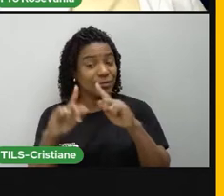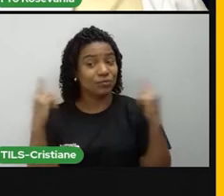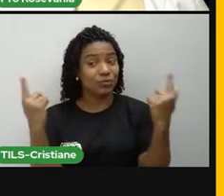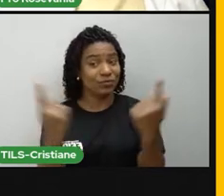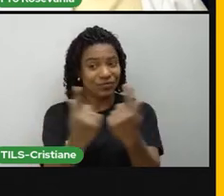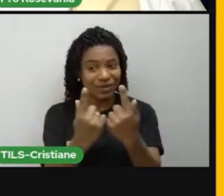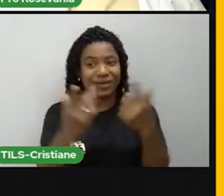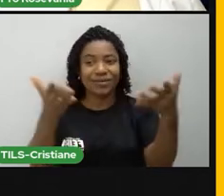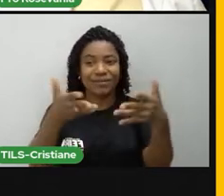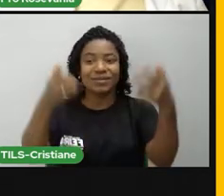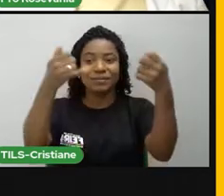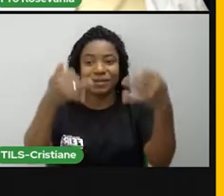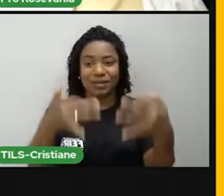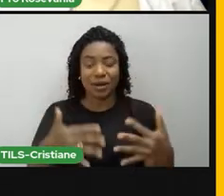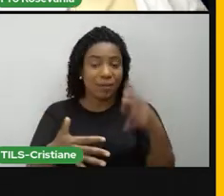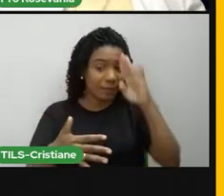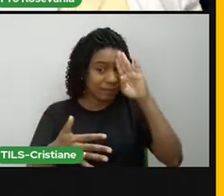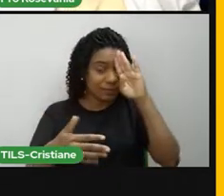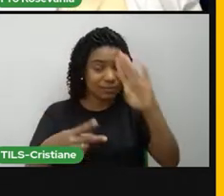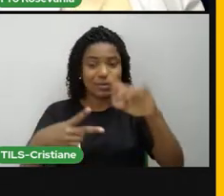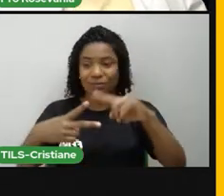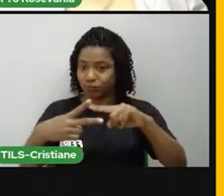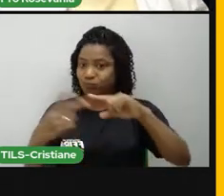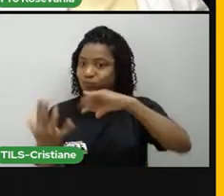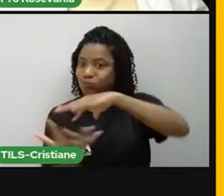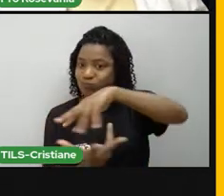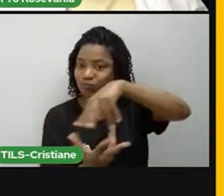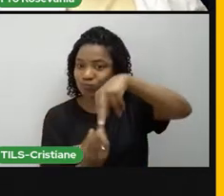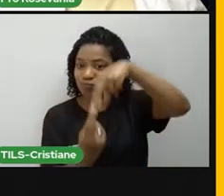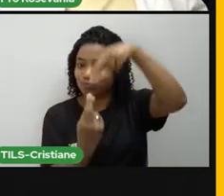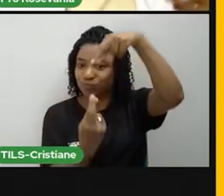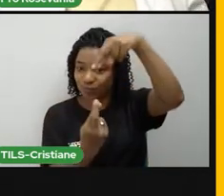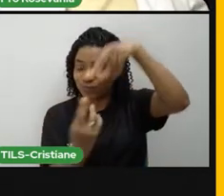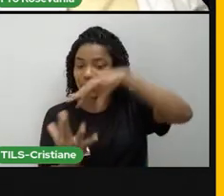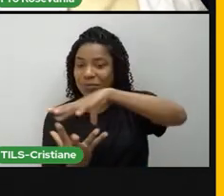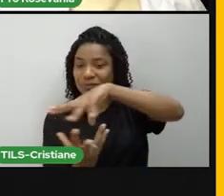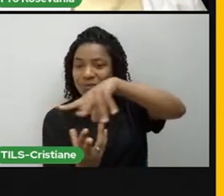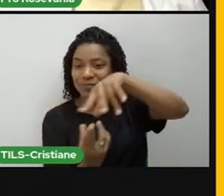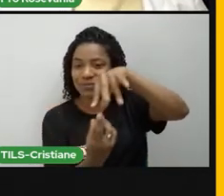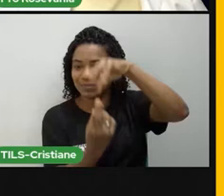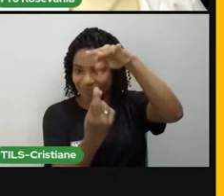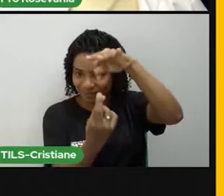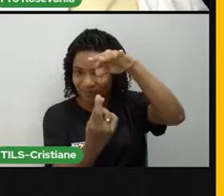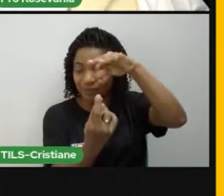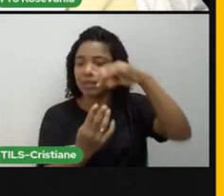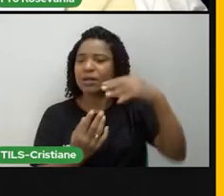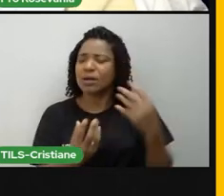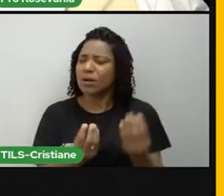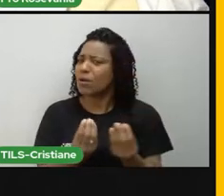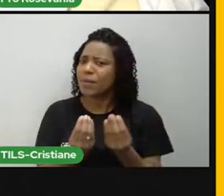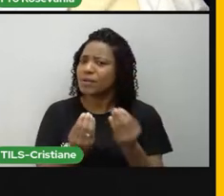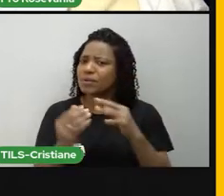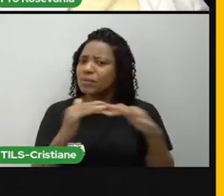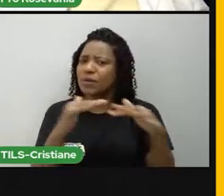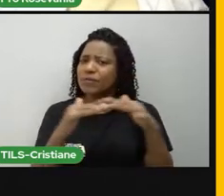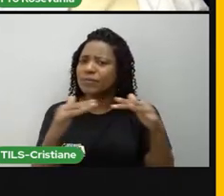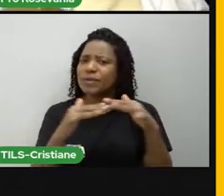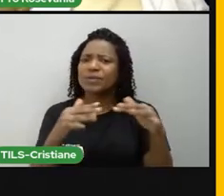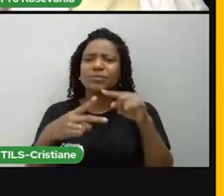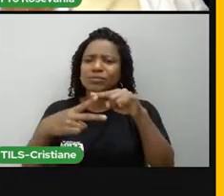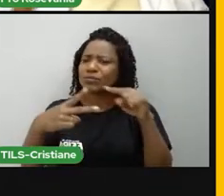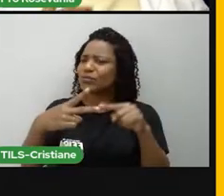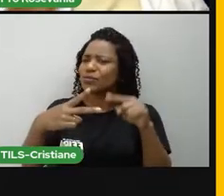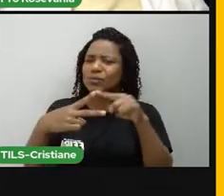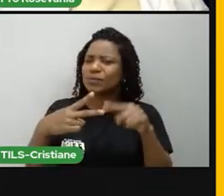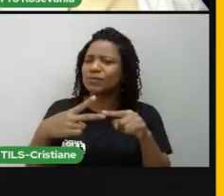movimentos principais, o movimento de rotação e o movimento de translação. Mas o que são esses movimentos, né? A gente